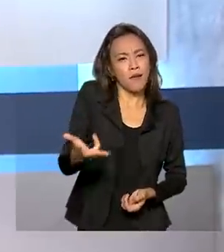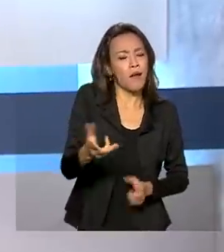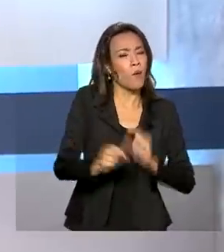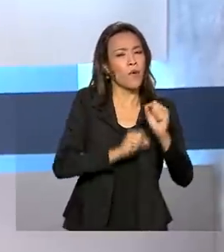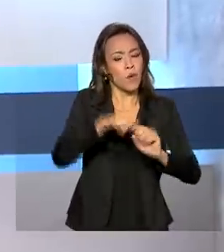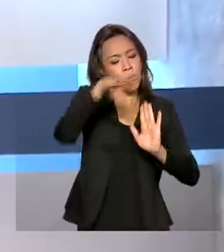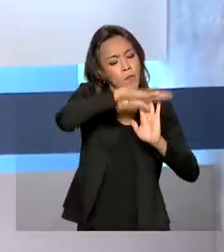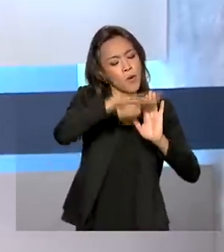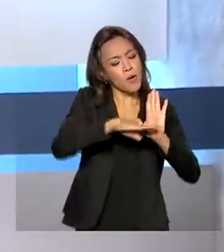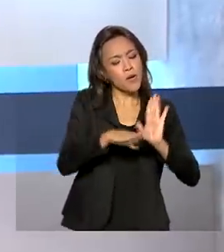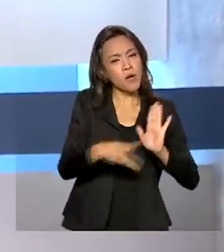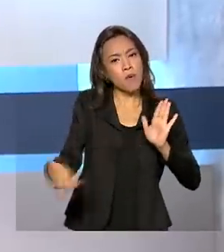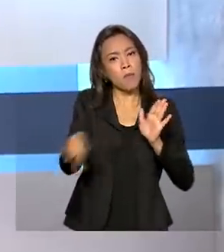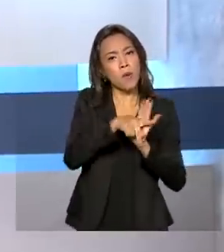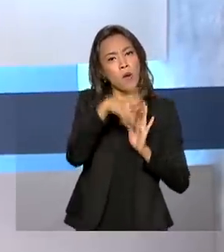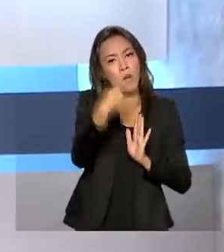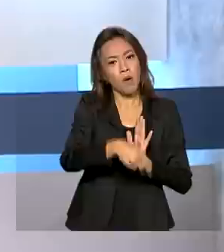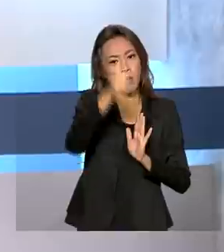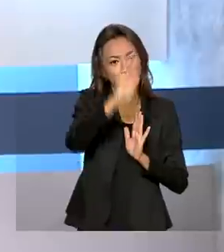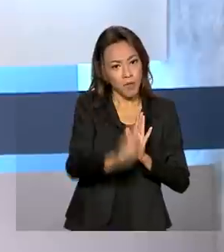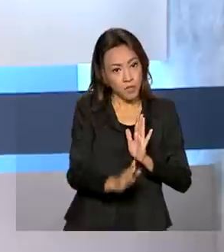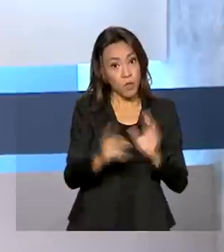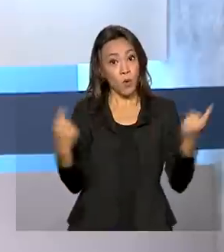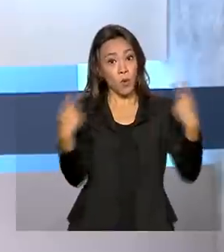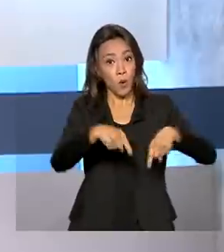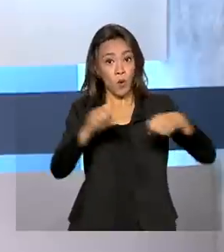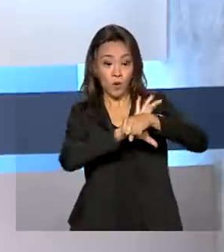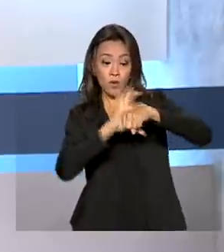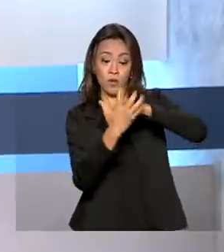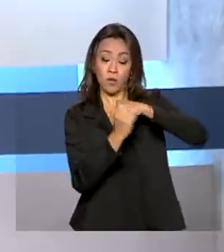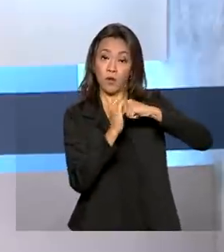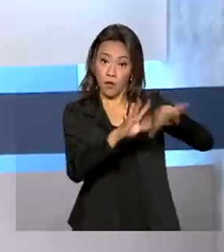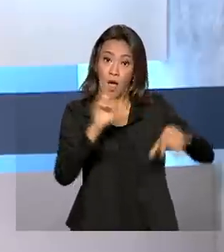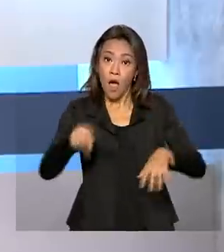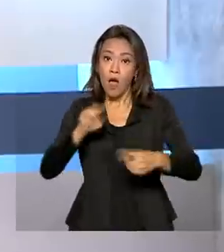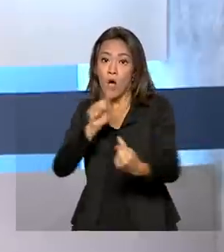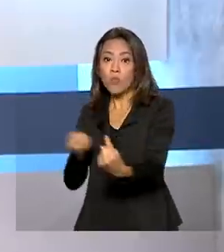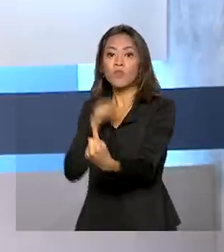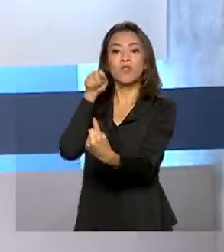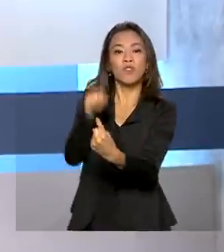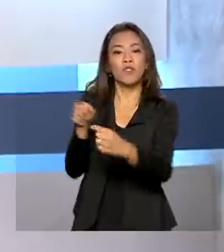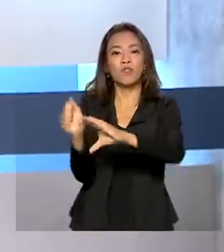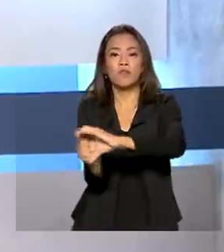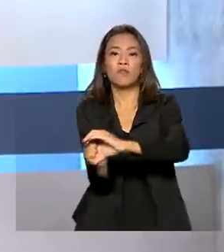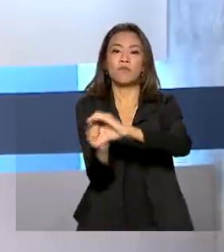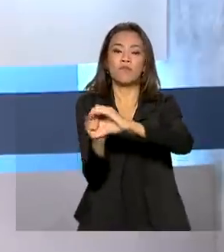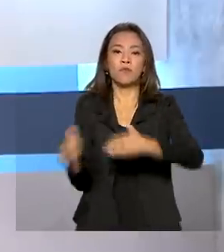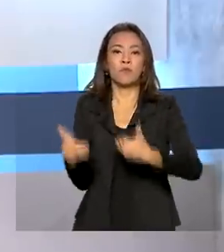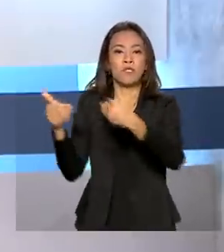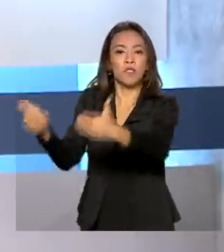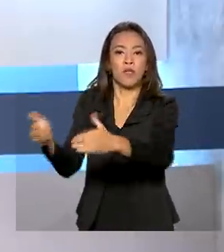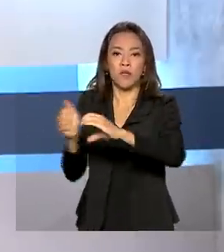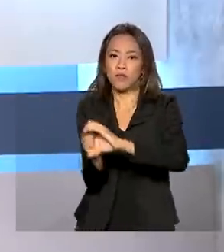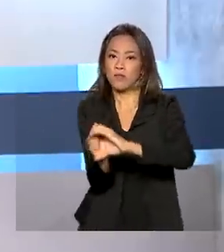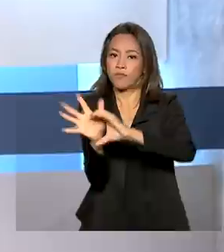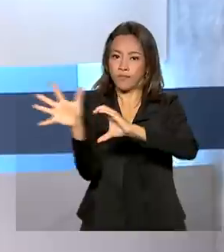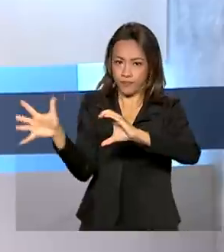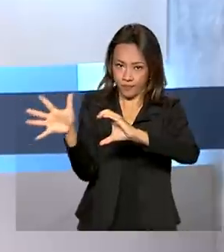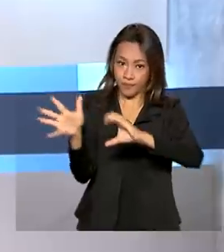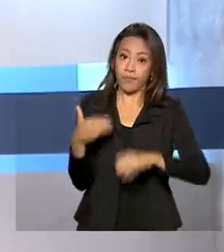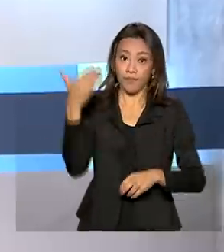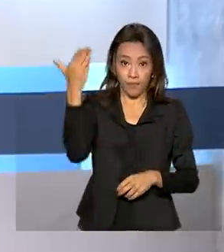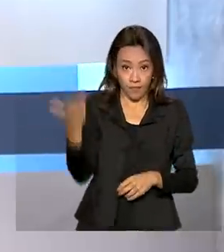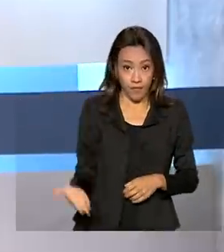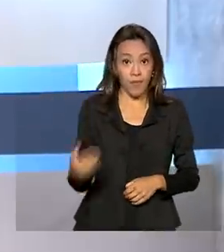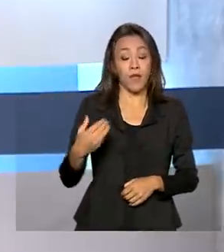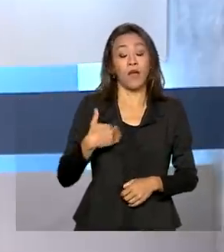vacina totalmente nacional contra o coronavírus é uma das metas do Ministério da Ciência, Tecnologia e Inovações. O ministro Marcos